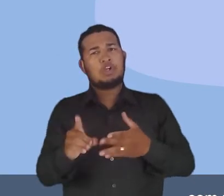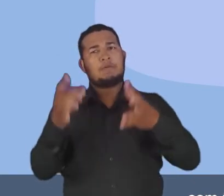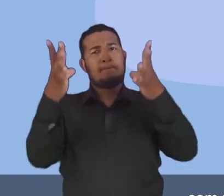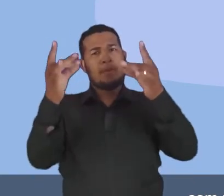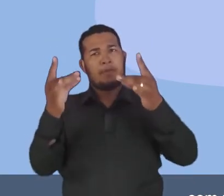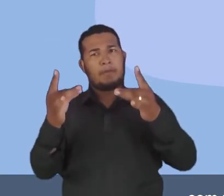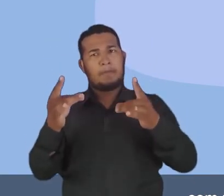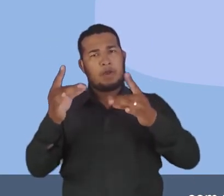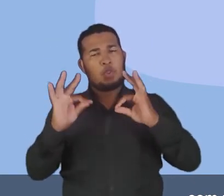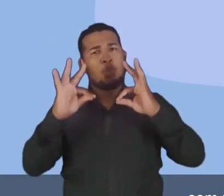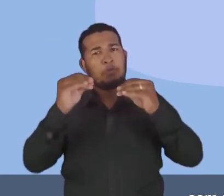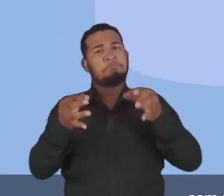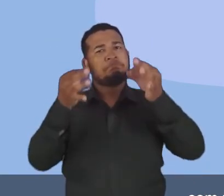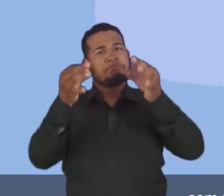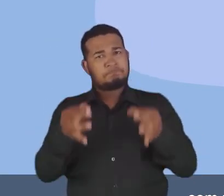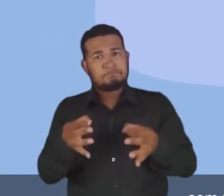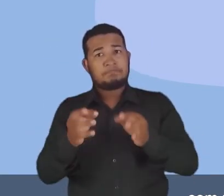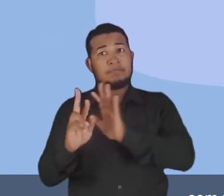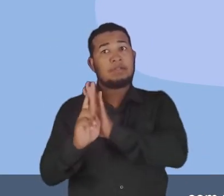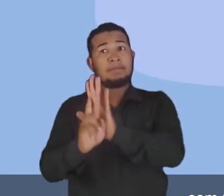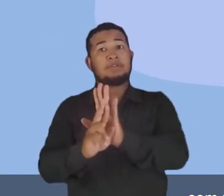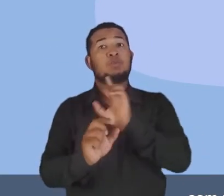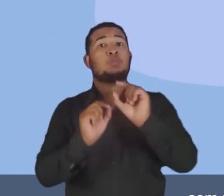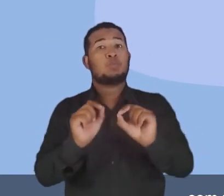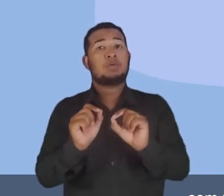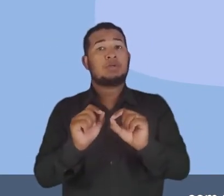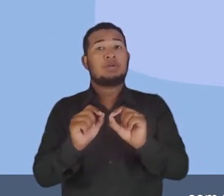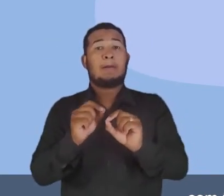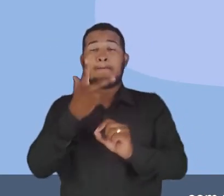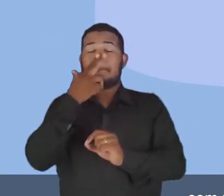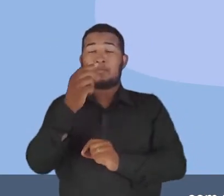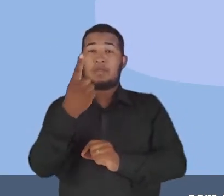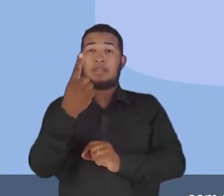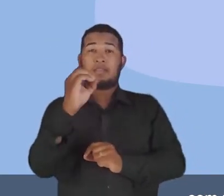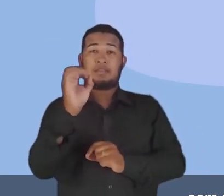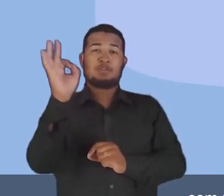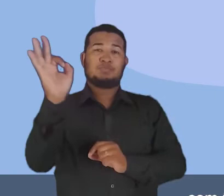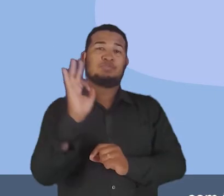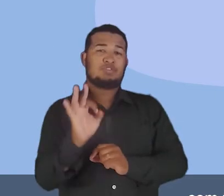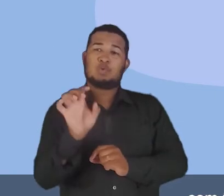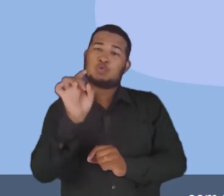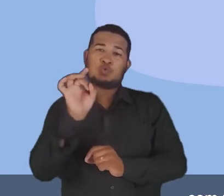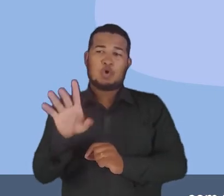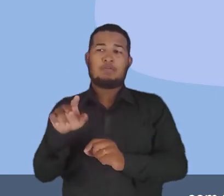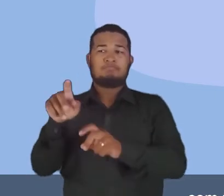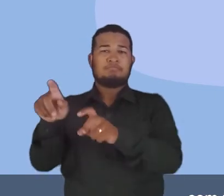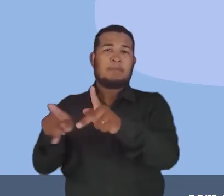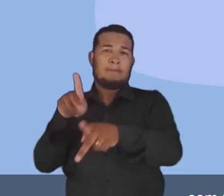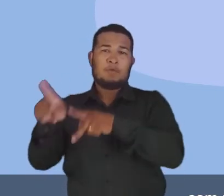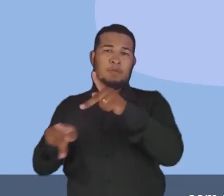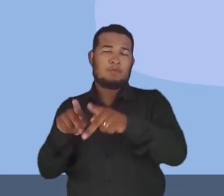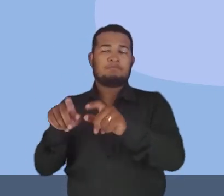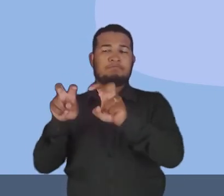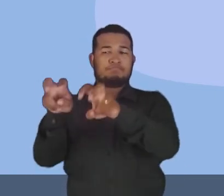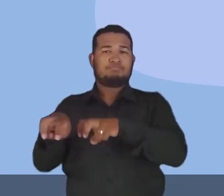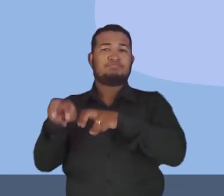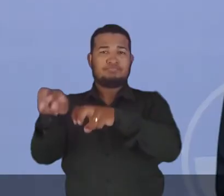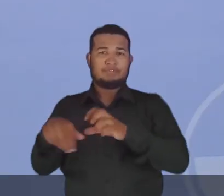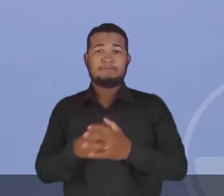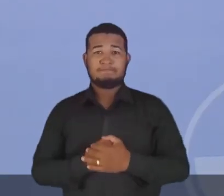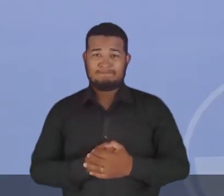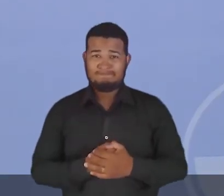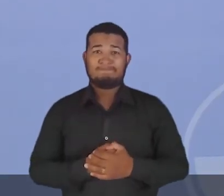direitos trabalhistas garantidos e representa apenas 10% da população agrícola. Pessoal,